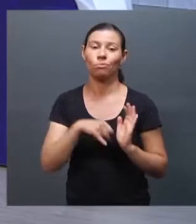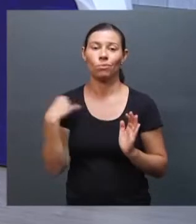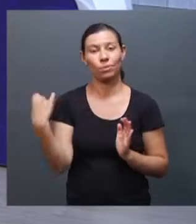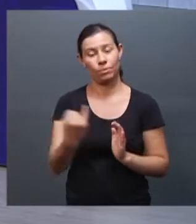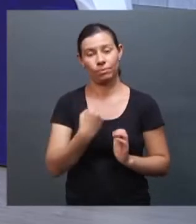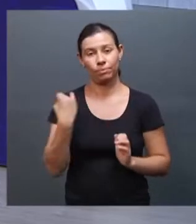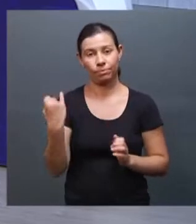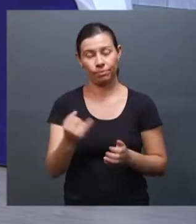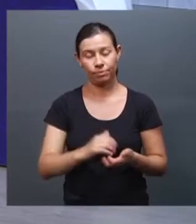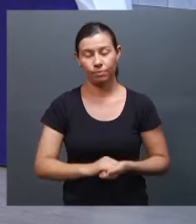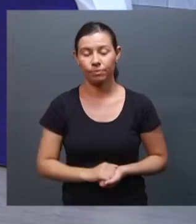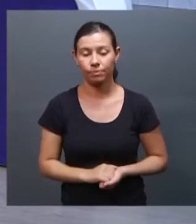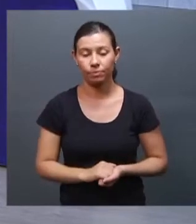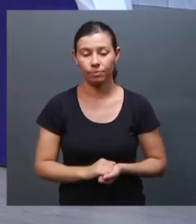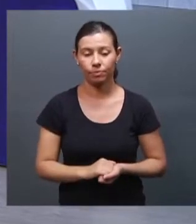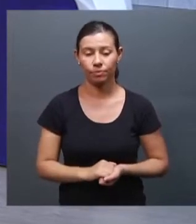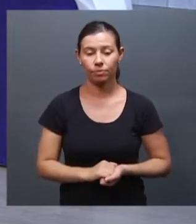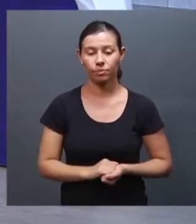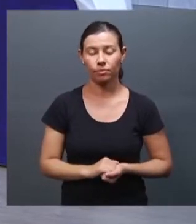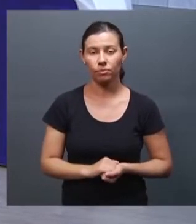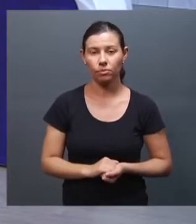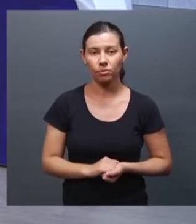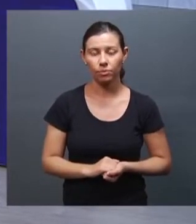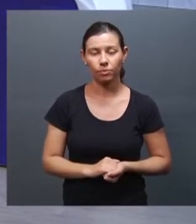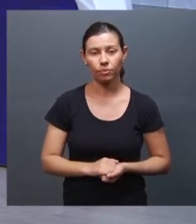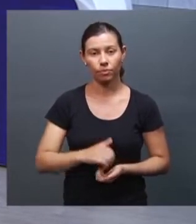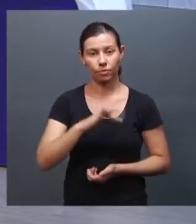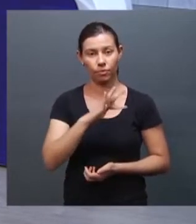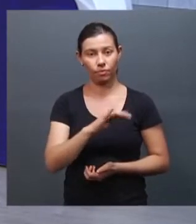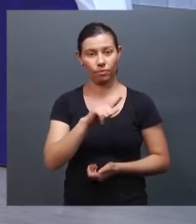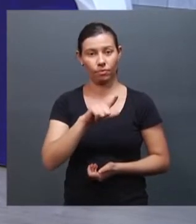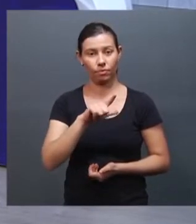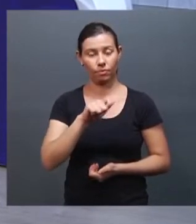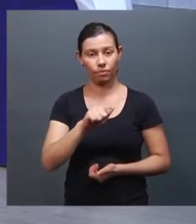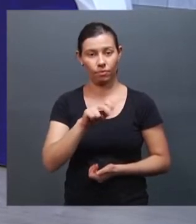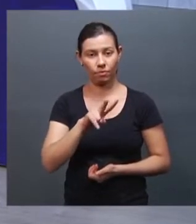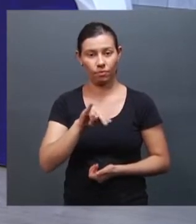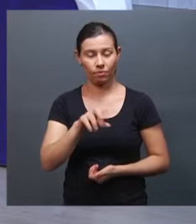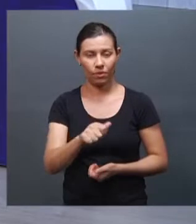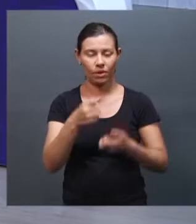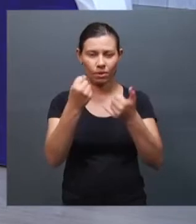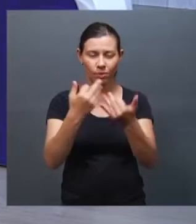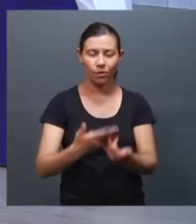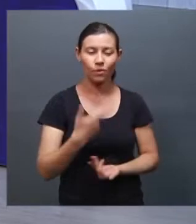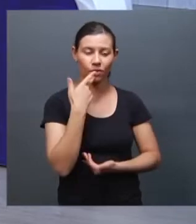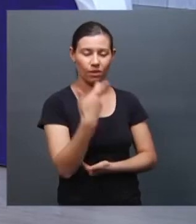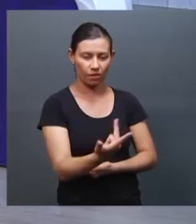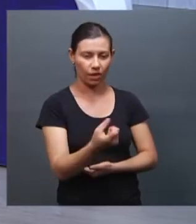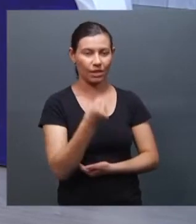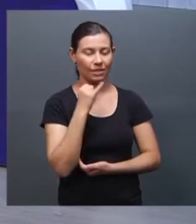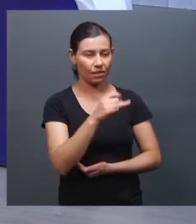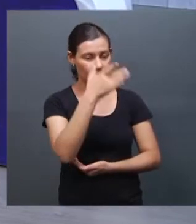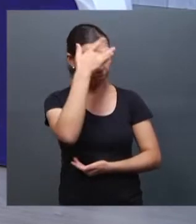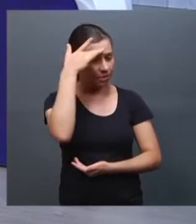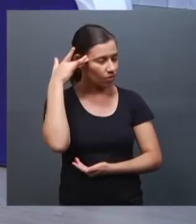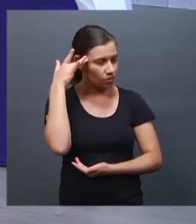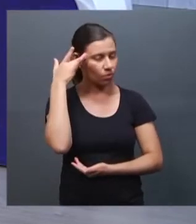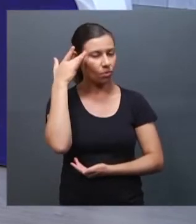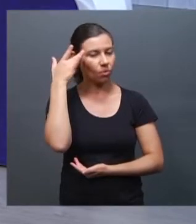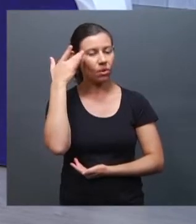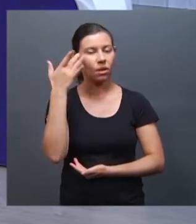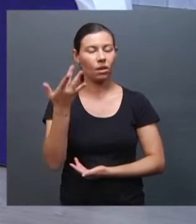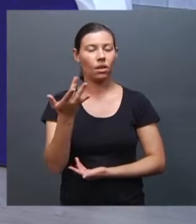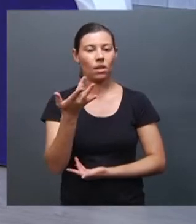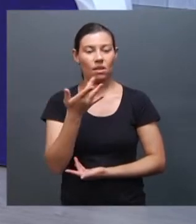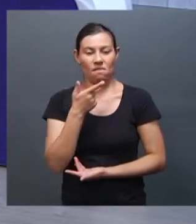Camila, a Flávia comentou da fala. Se for criminalizado, a fala vai ser crime. Eu